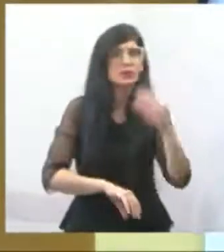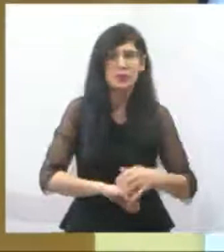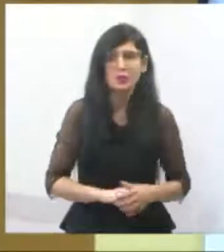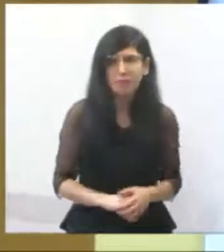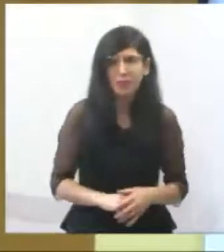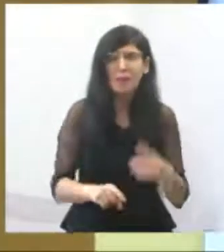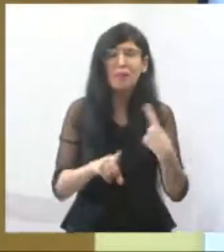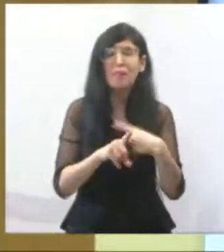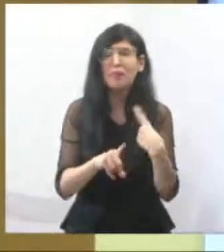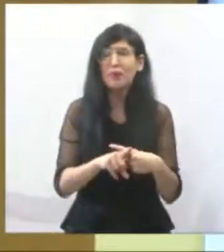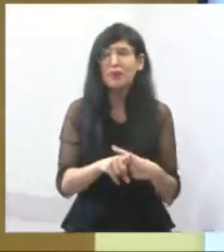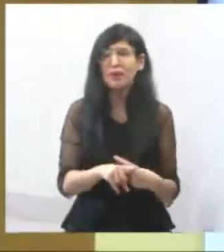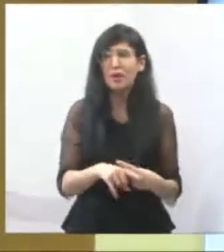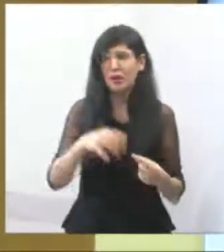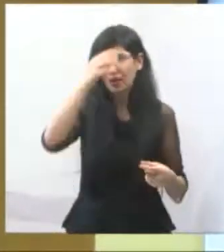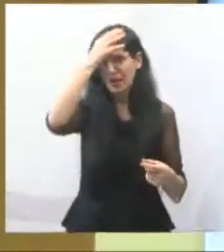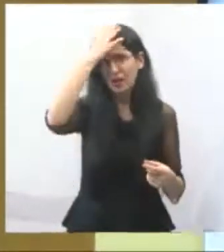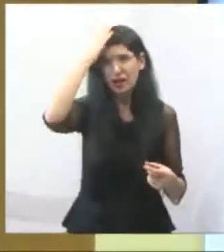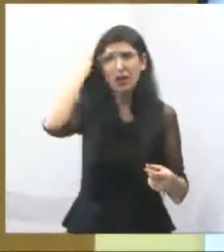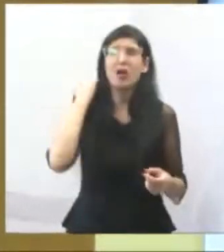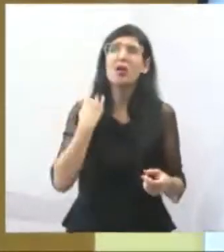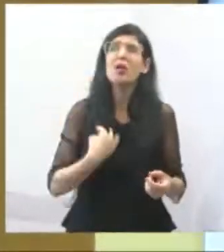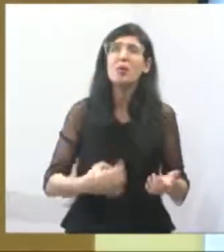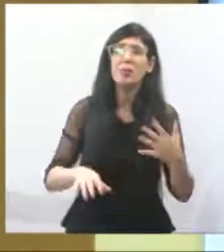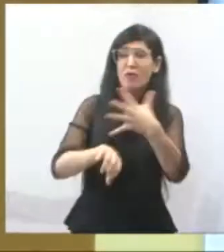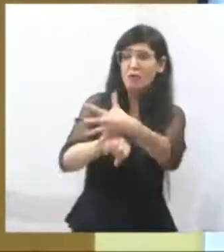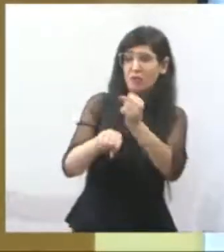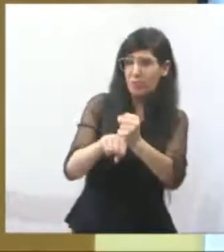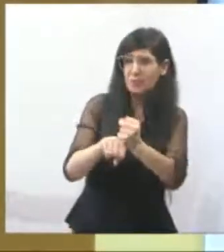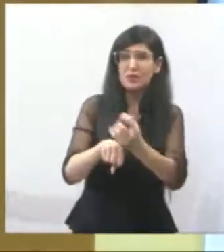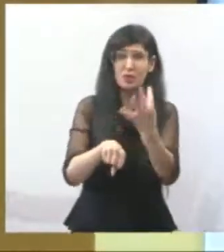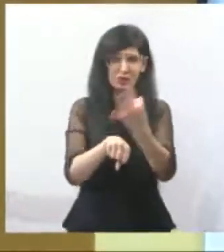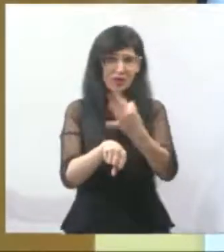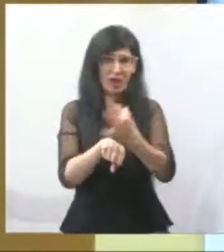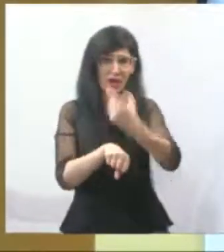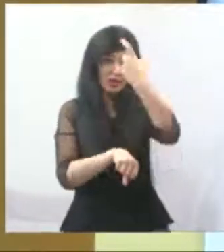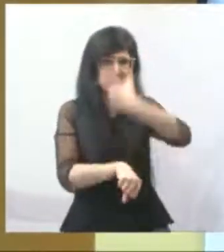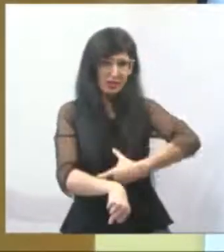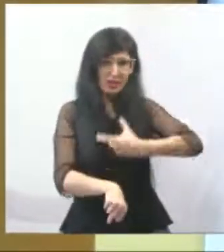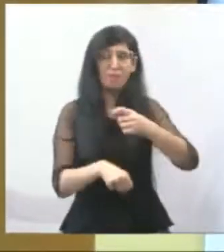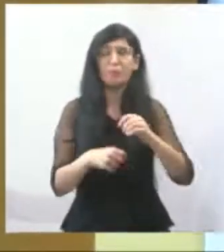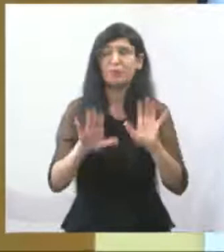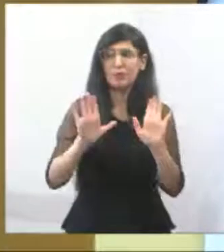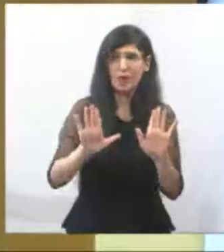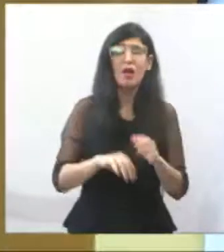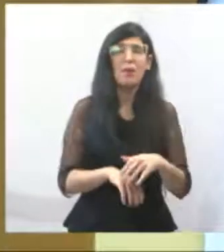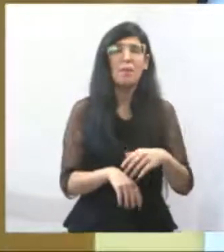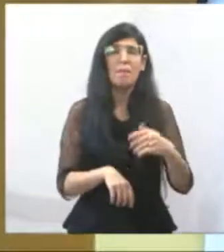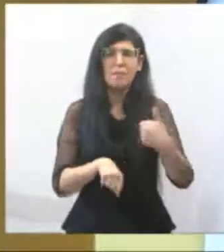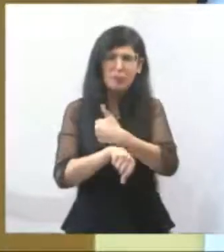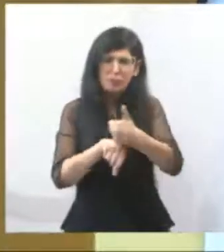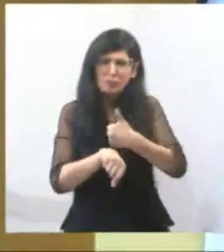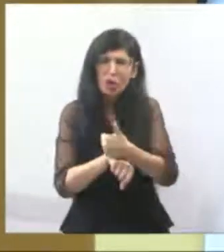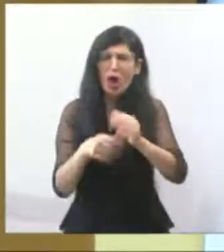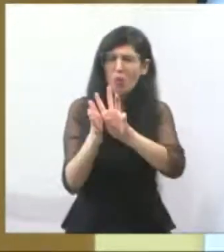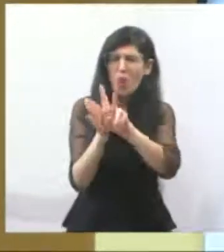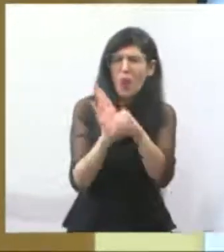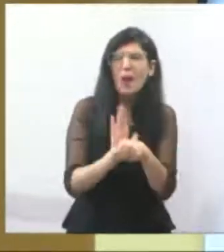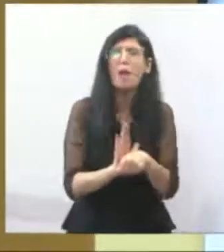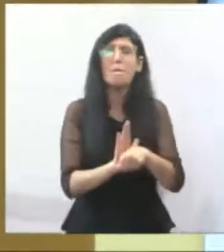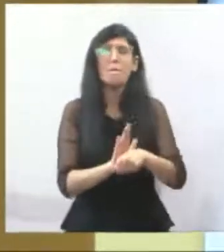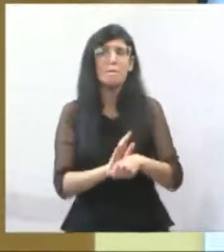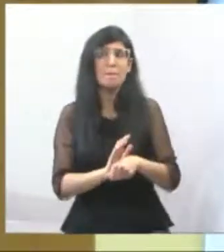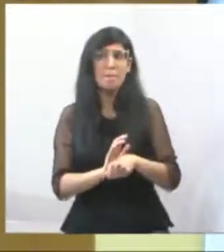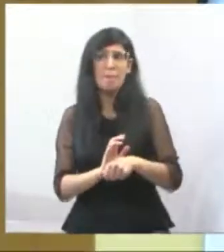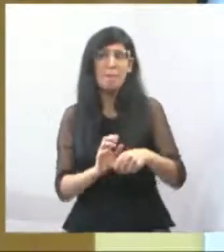Porque infelizmente, na nossa formação técnica, e o Rodrigo bem sabe disso, poucos são os profissionais que têm essa linguagem